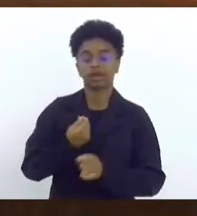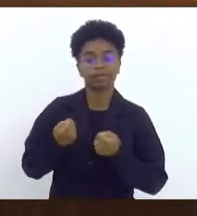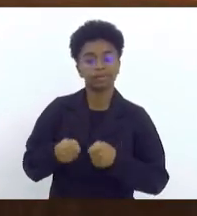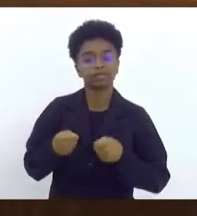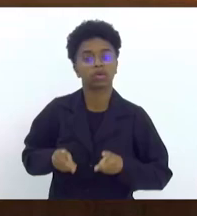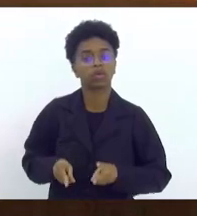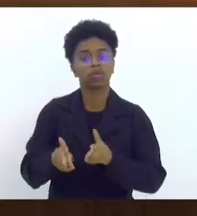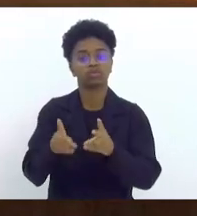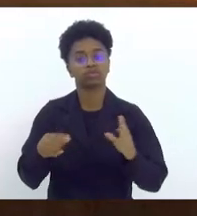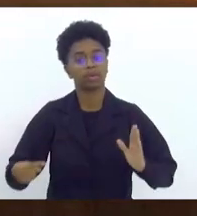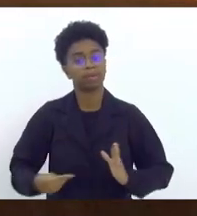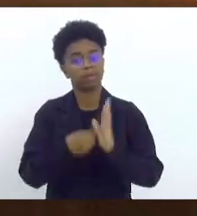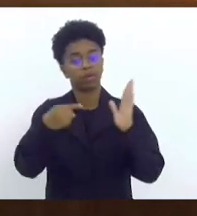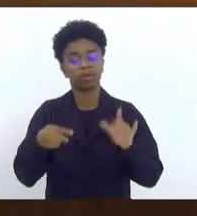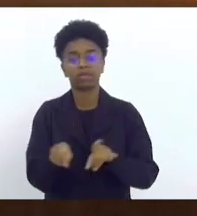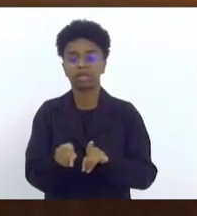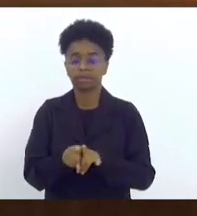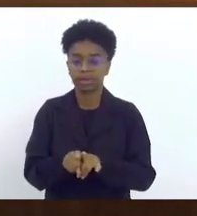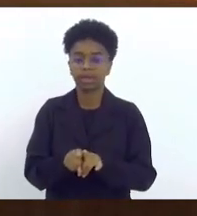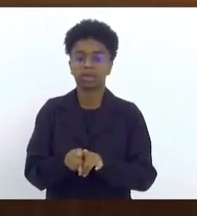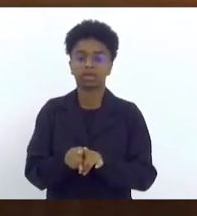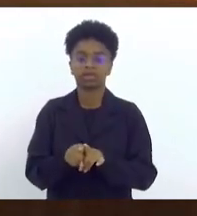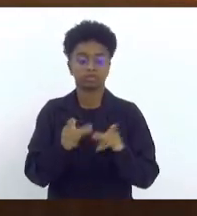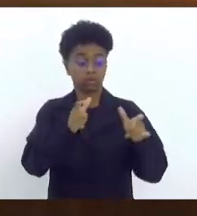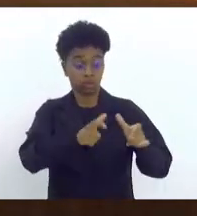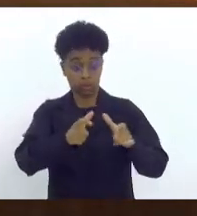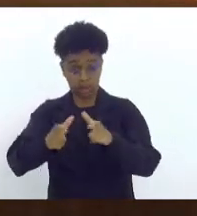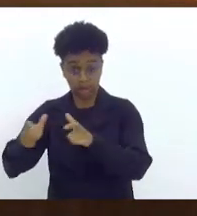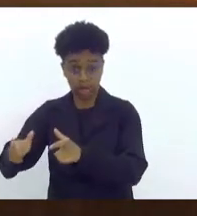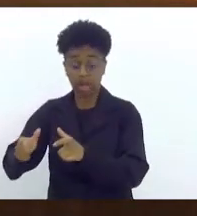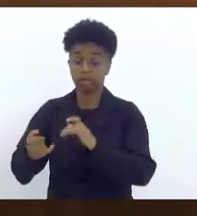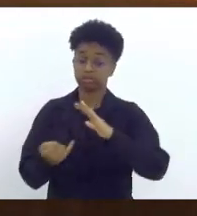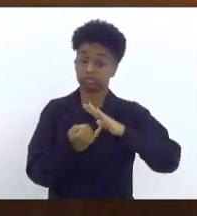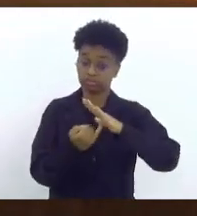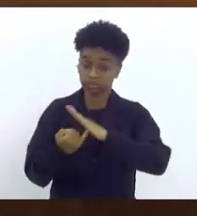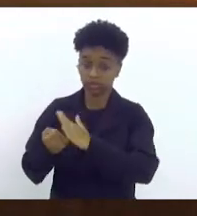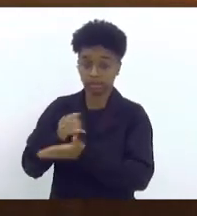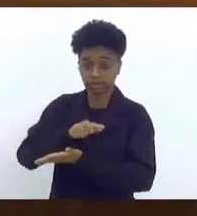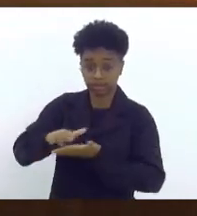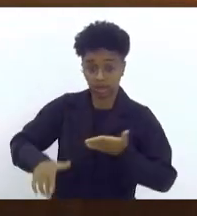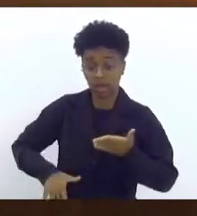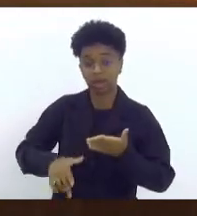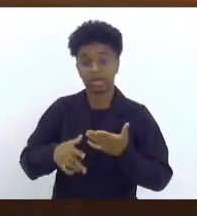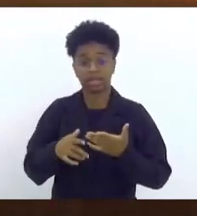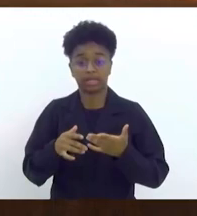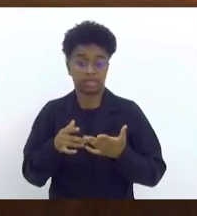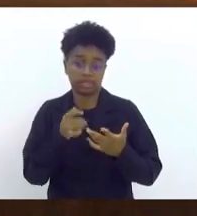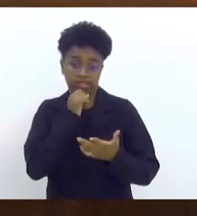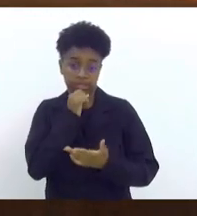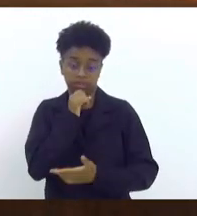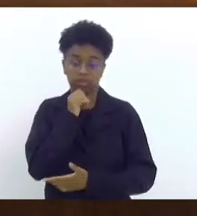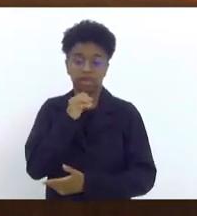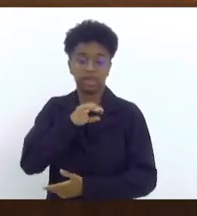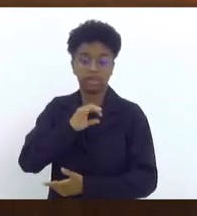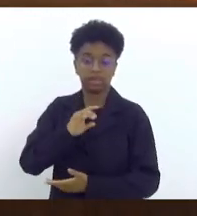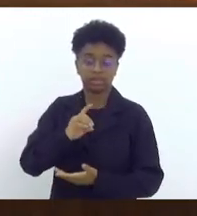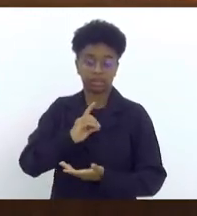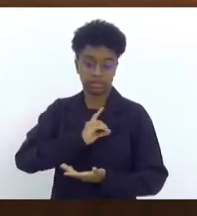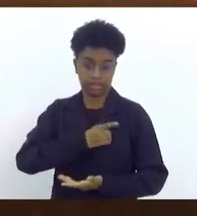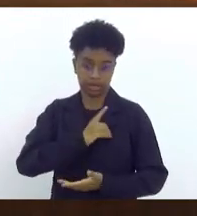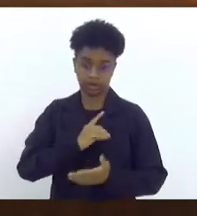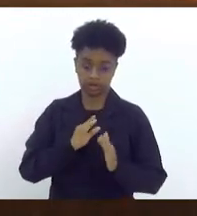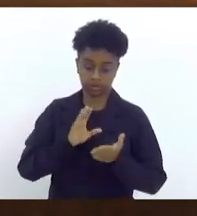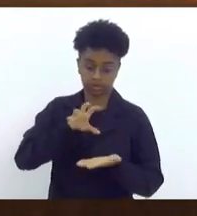denunciando e o quanto esses espaços, essas instituições, como as DEANs, as delegacias